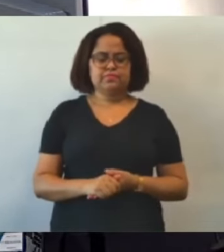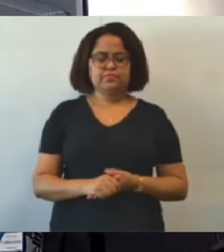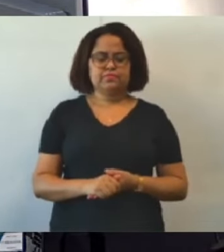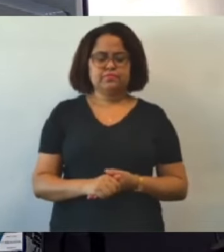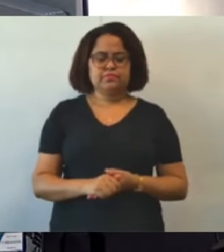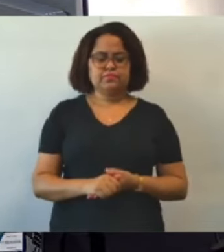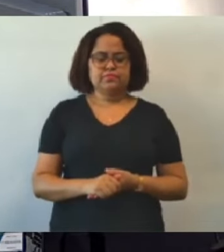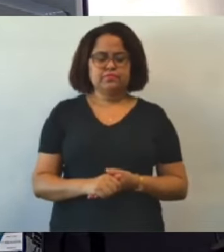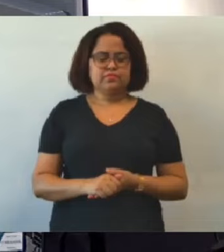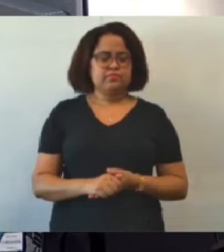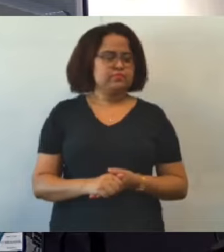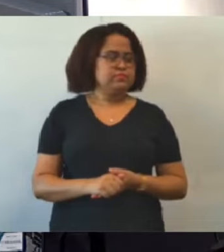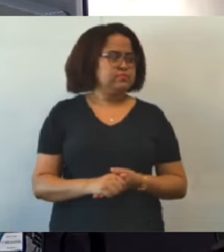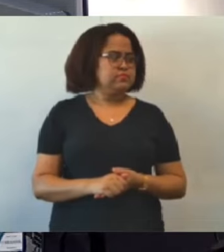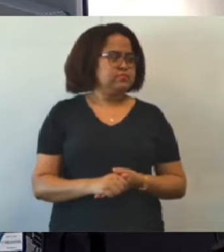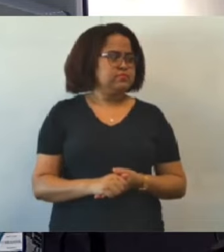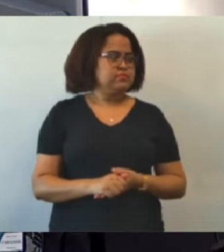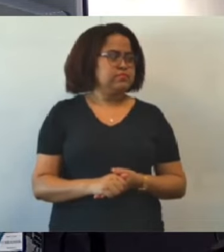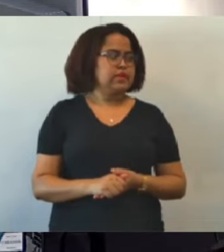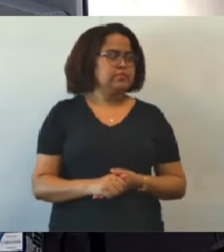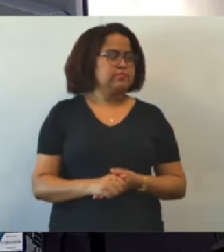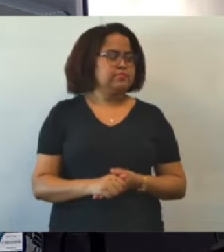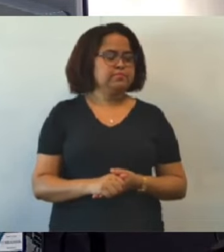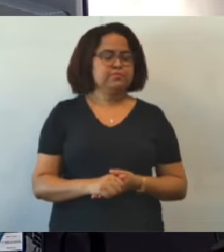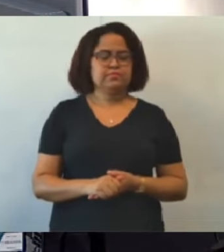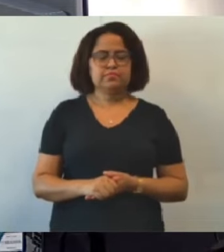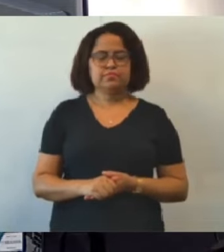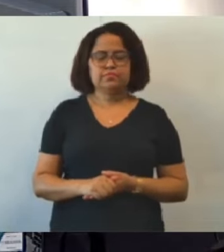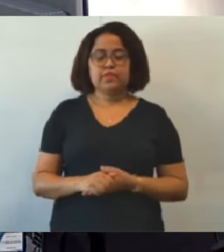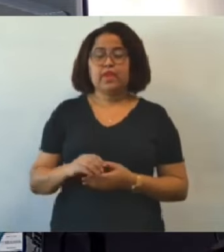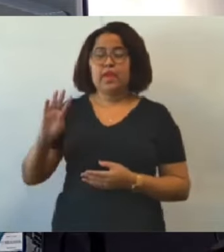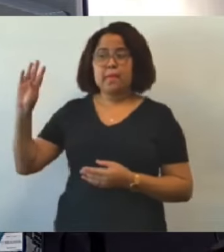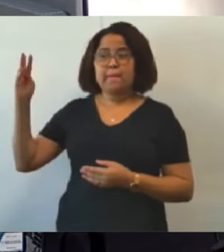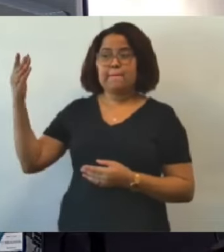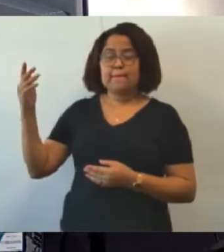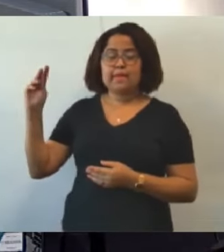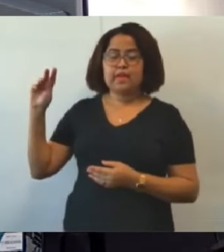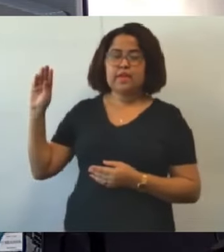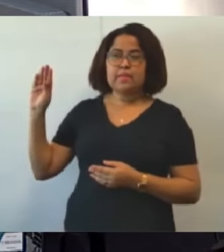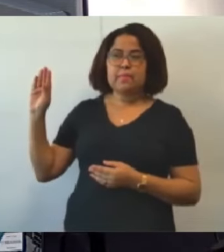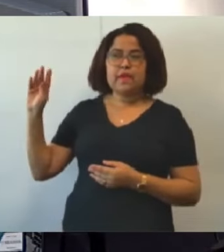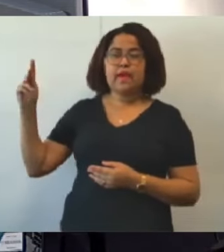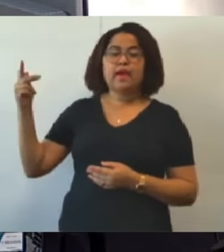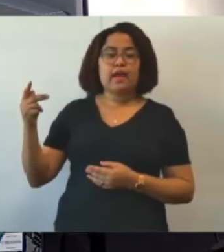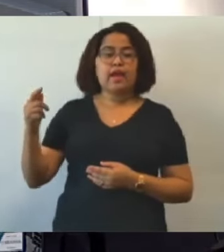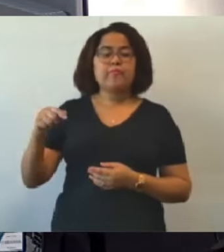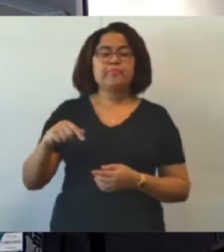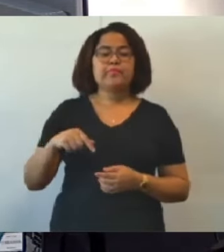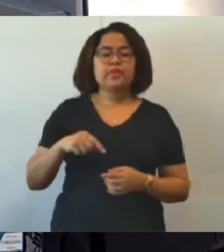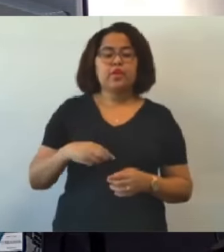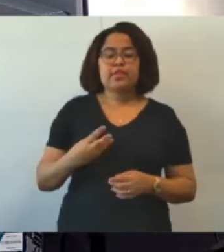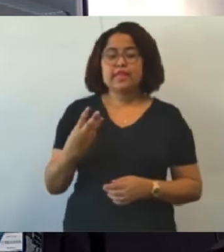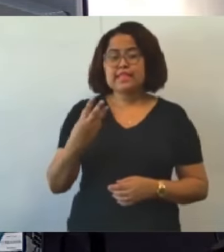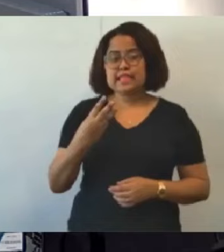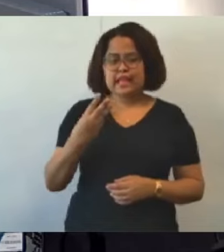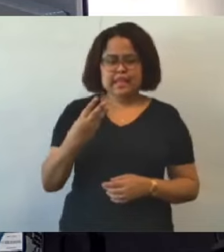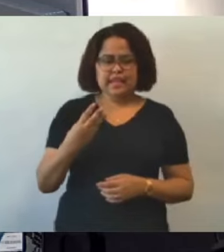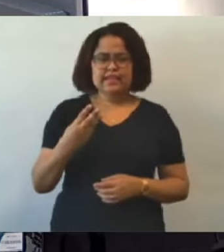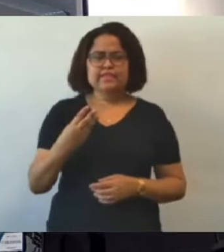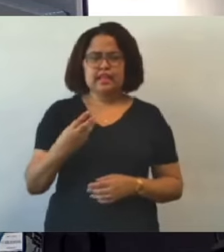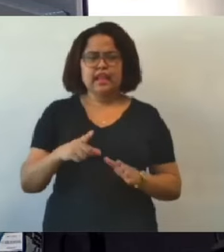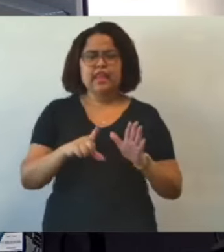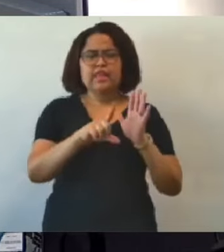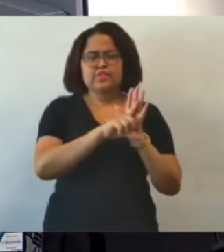Em Belo Horizonte, nós contamos aqui com três legislações. Em Belo Horizonte,